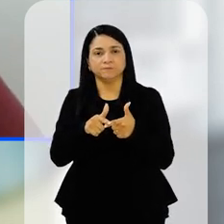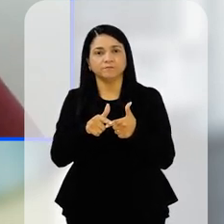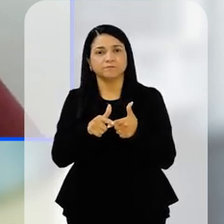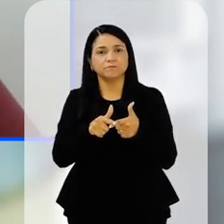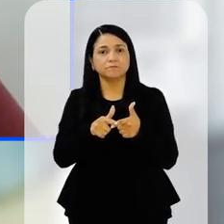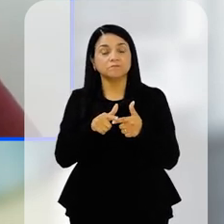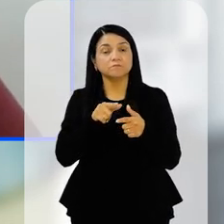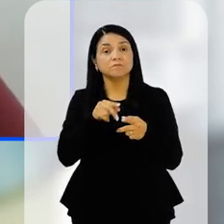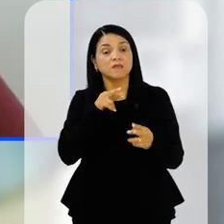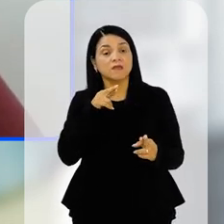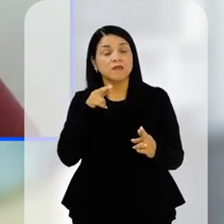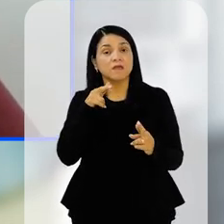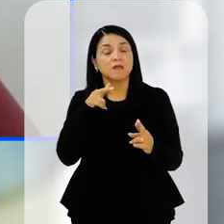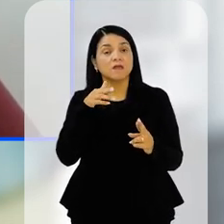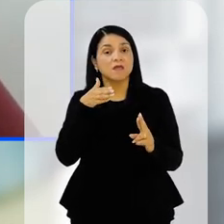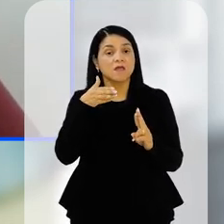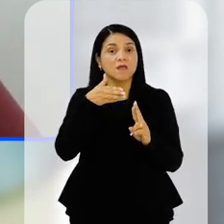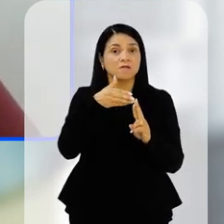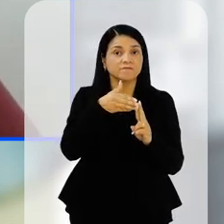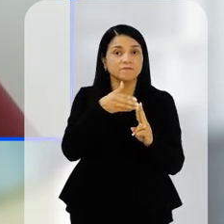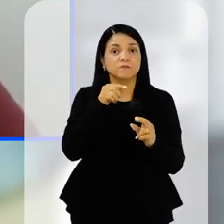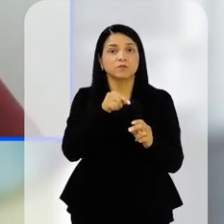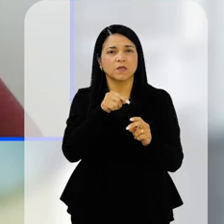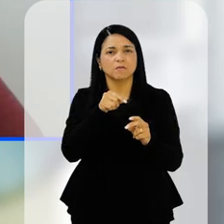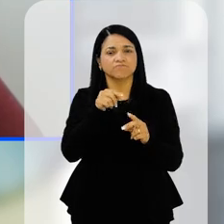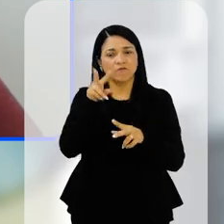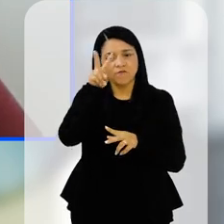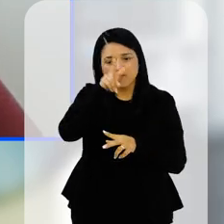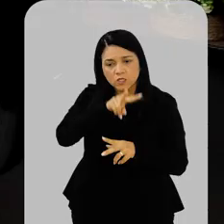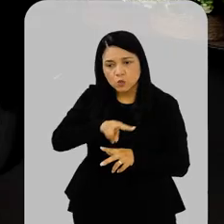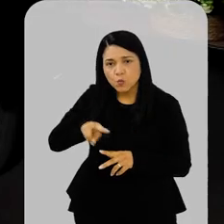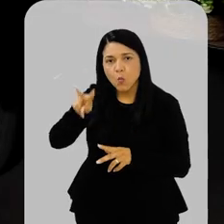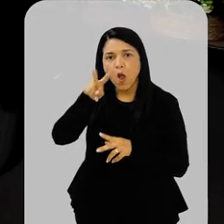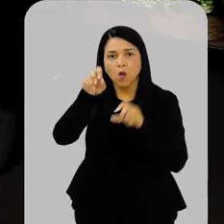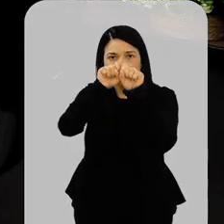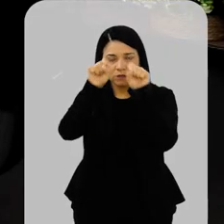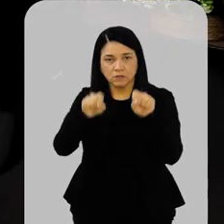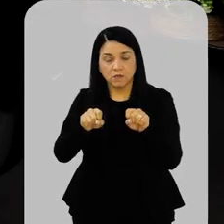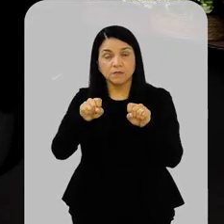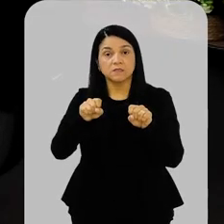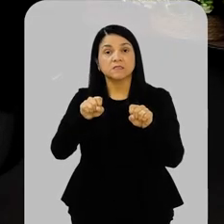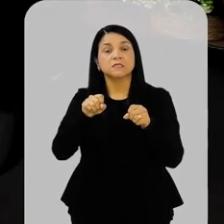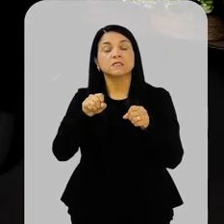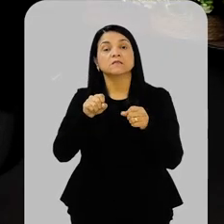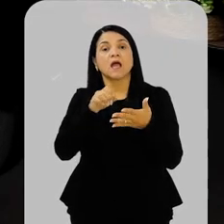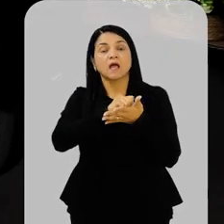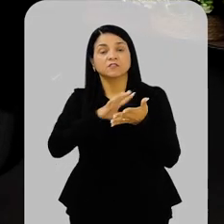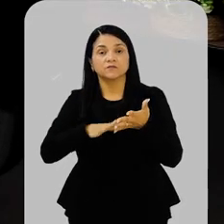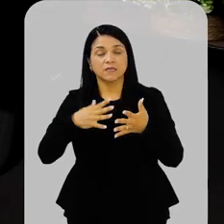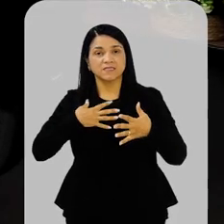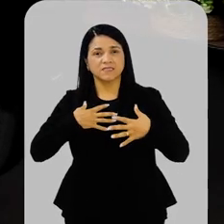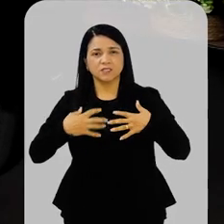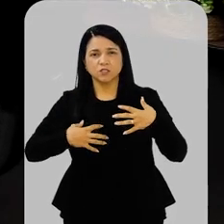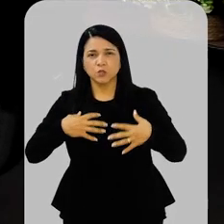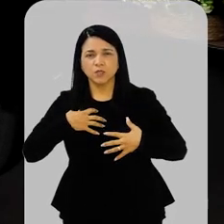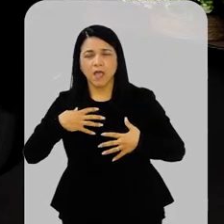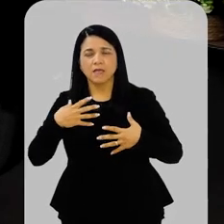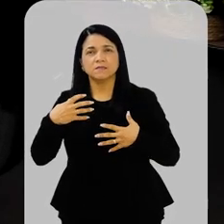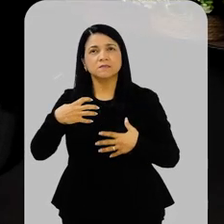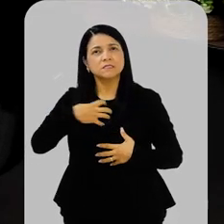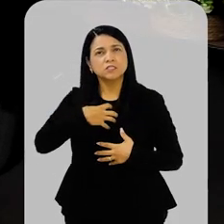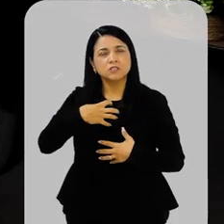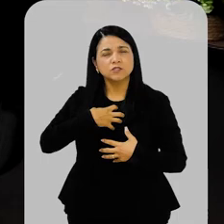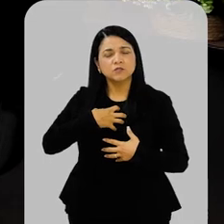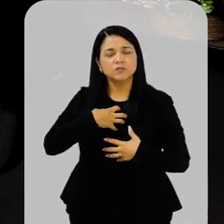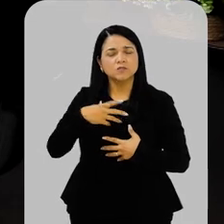questões relacionadas ao sistema visual. Então, por que a gente fala em atividades multissensoriais? Por que a gente vai trabalhar outros sentidos?